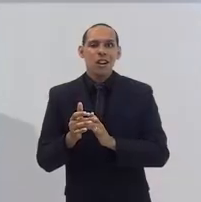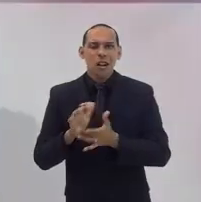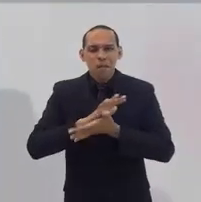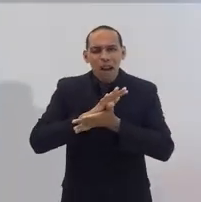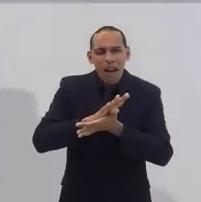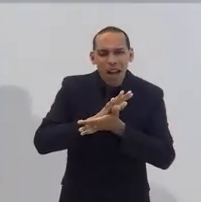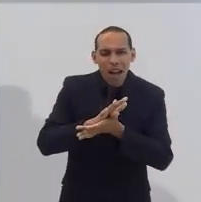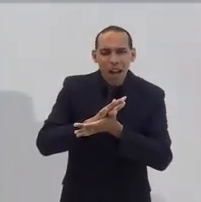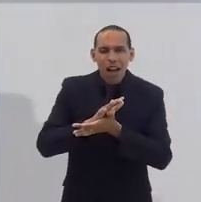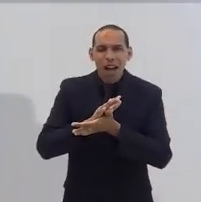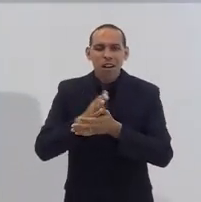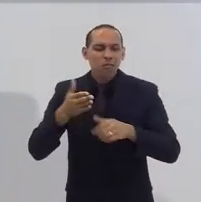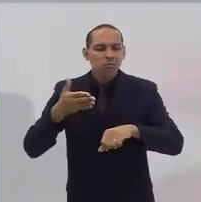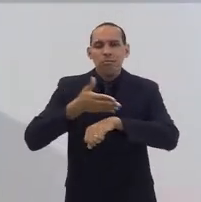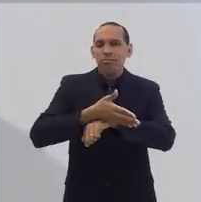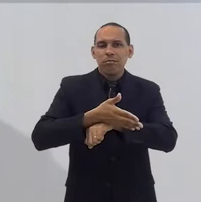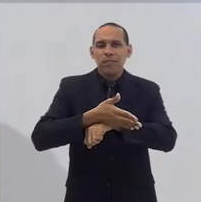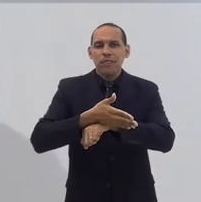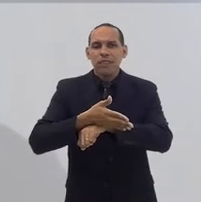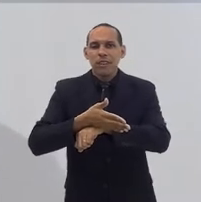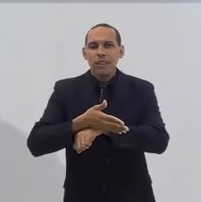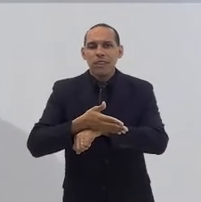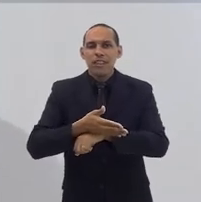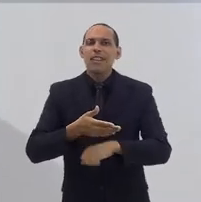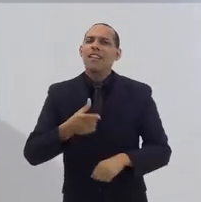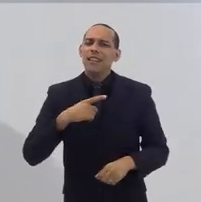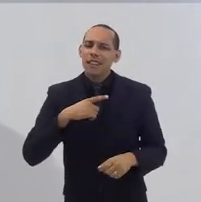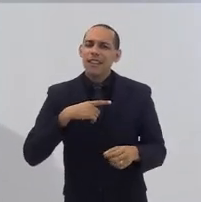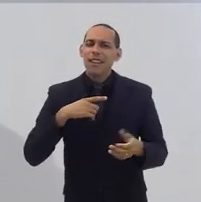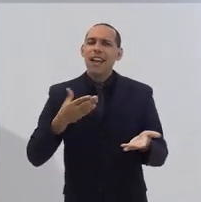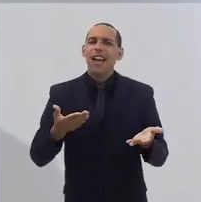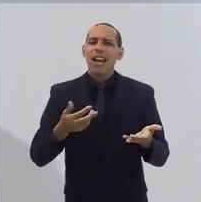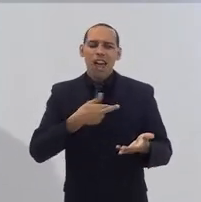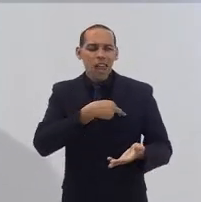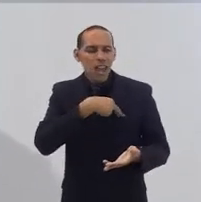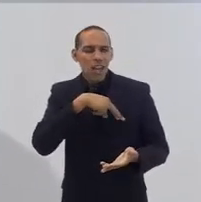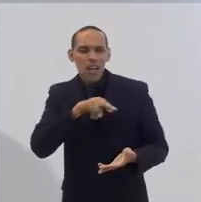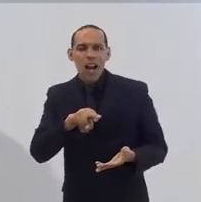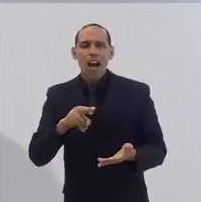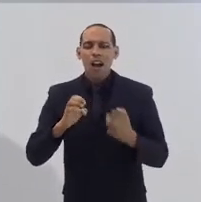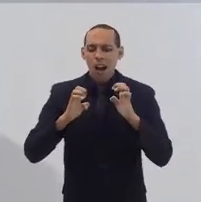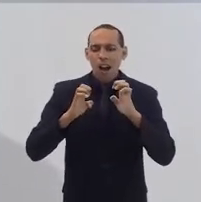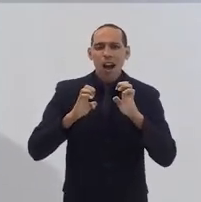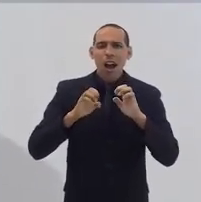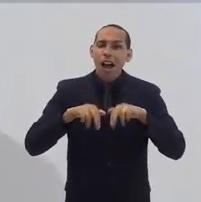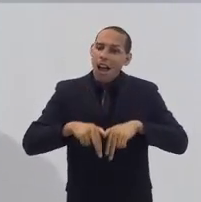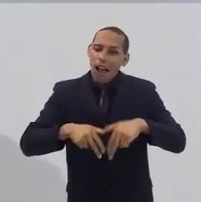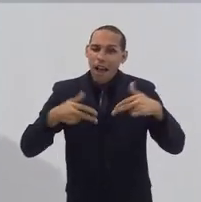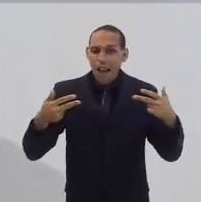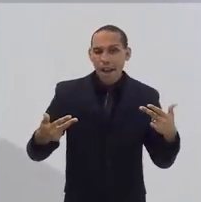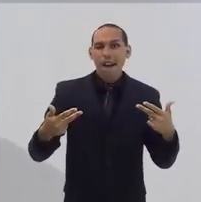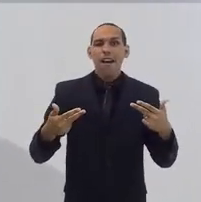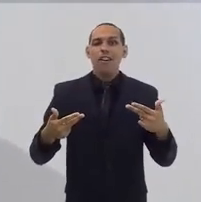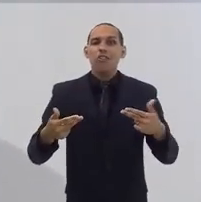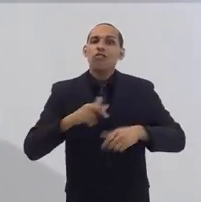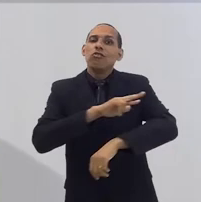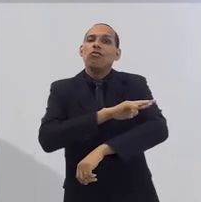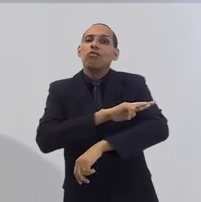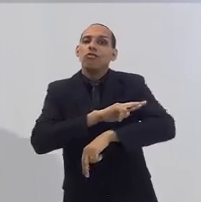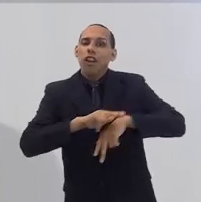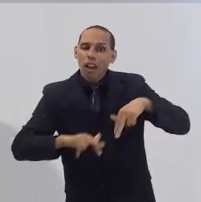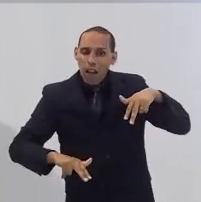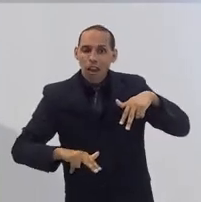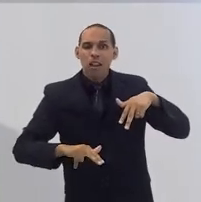Ele ultrapassou fronteiras culturais, étnicas, religiosas e de gênero, inclusive.